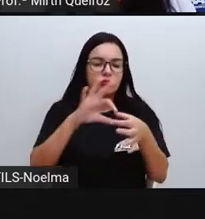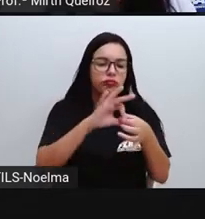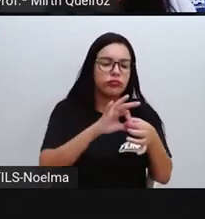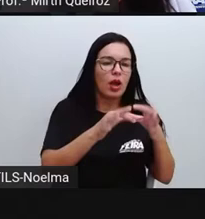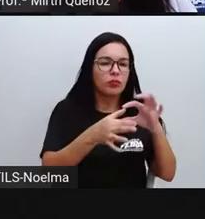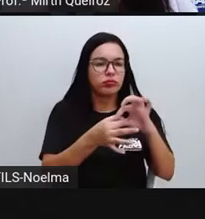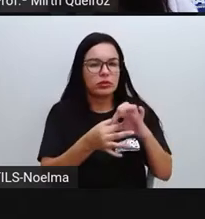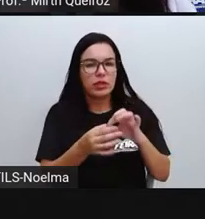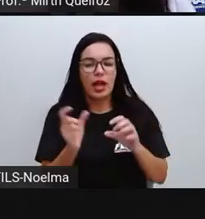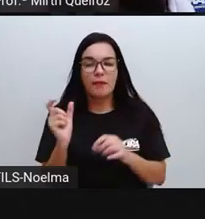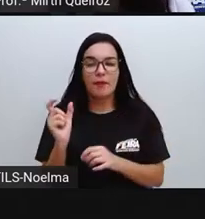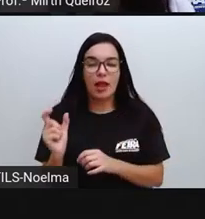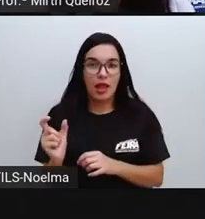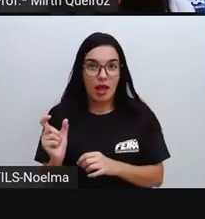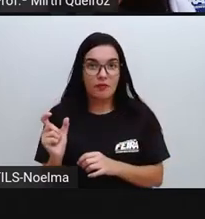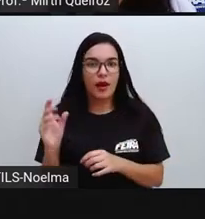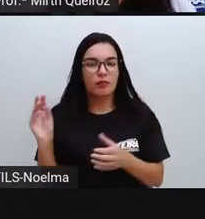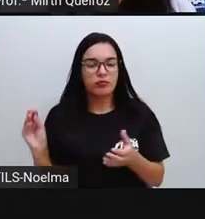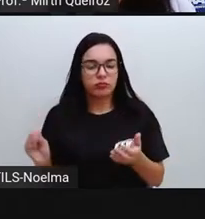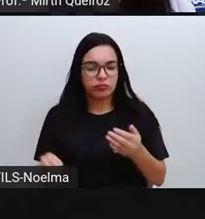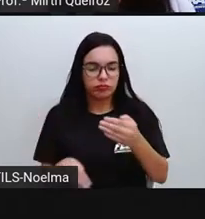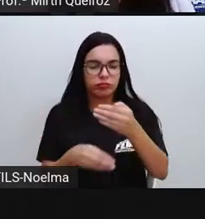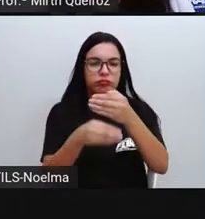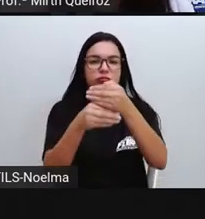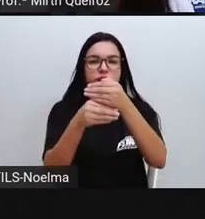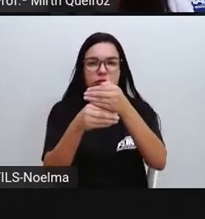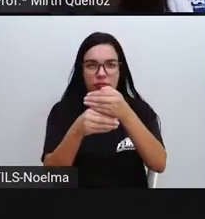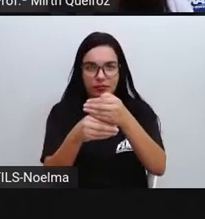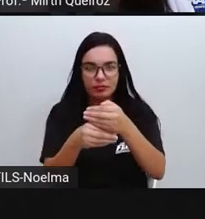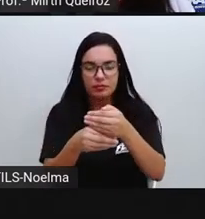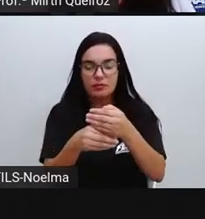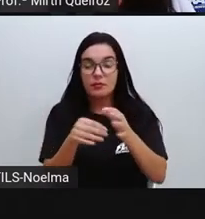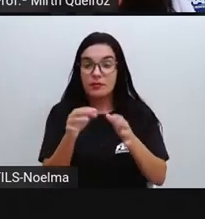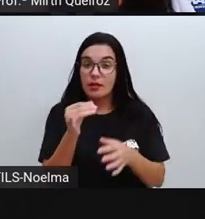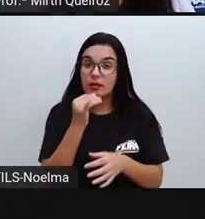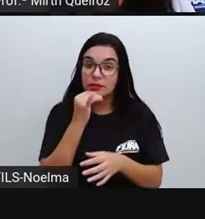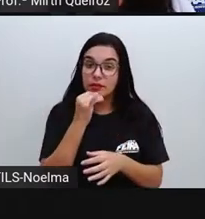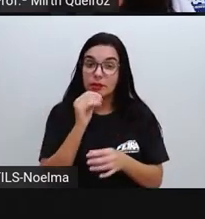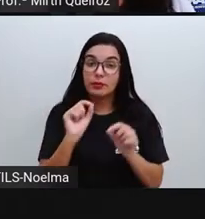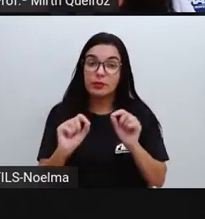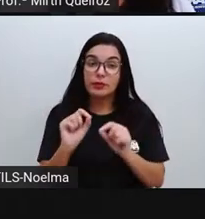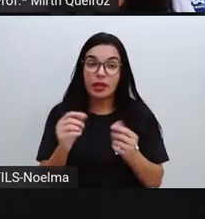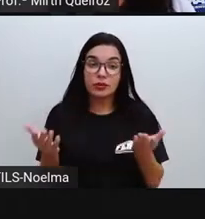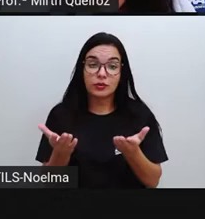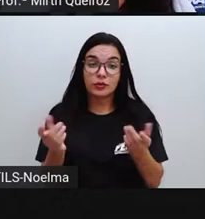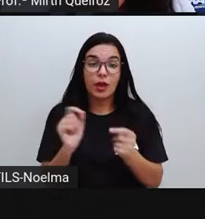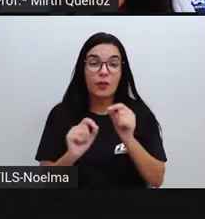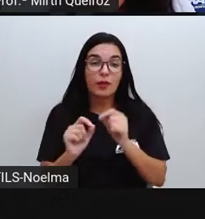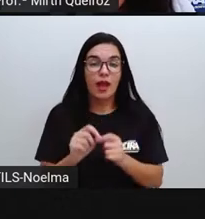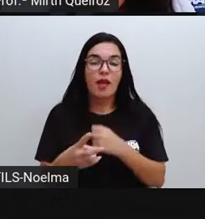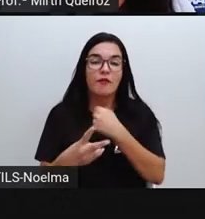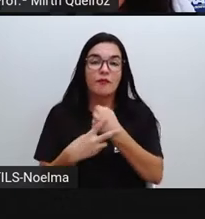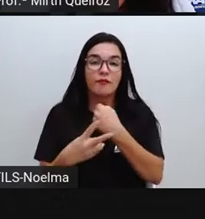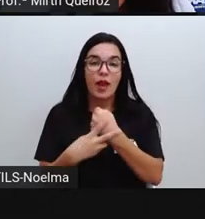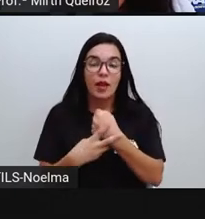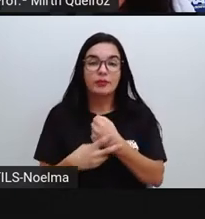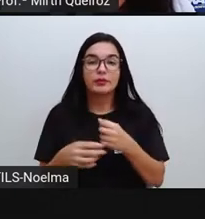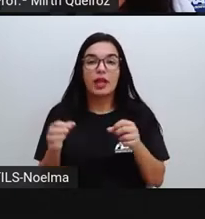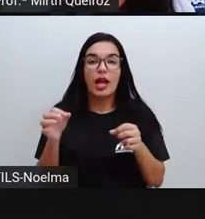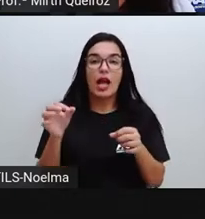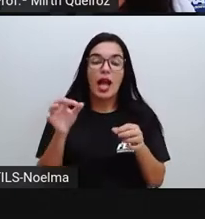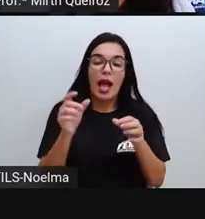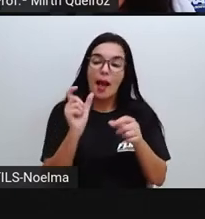essa palavra, ela está inserida. Como é o caso disso que a gente vai estudar hoje, né? Dos verbos, por exemplo,